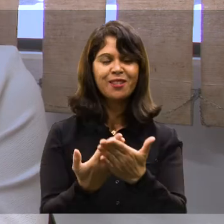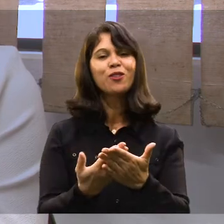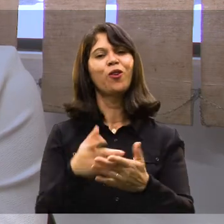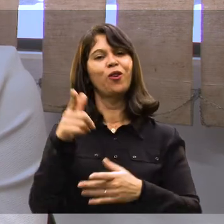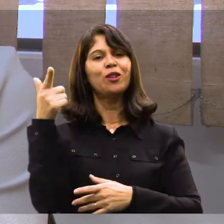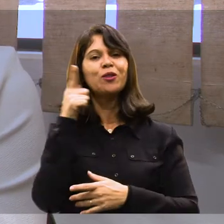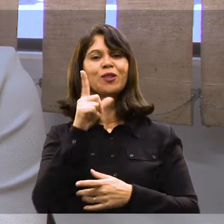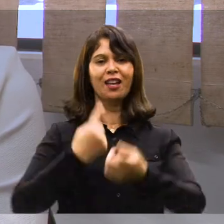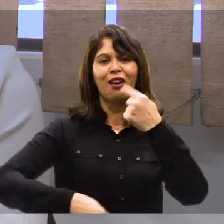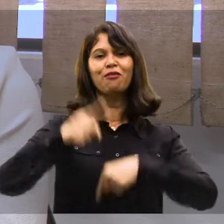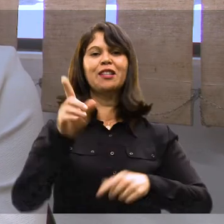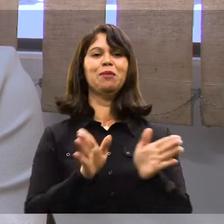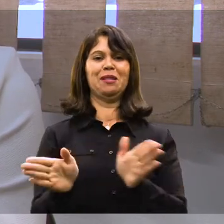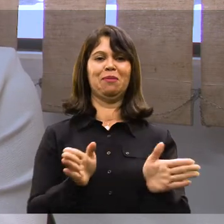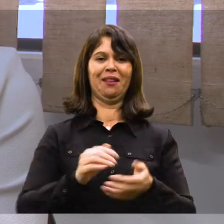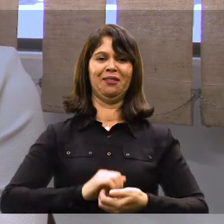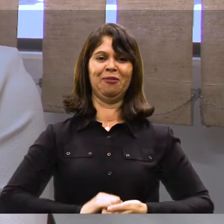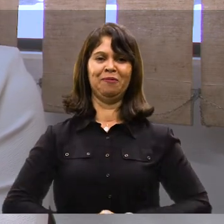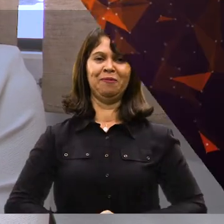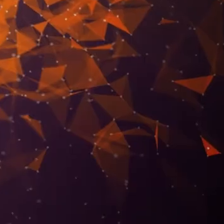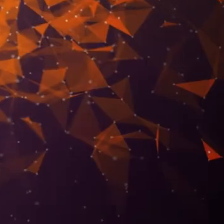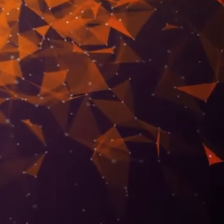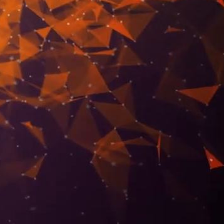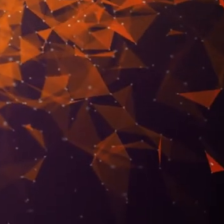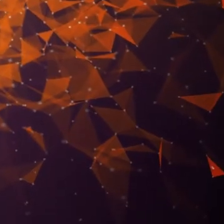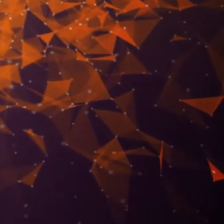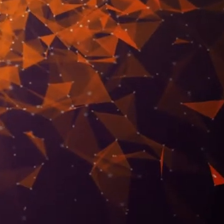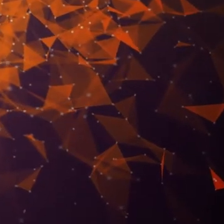na escola e reverter isso em acessibilidade.